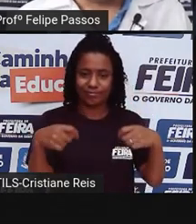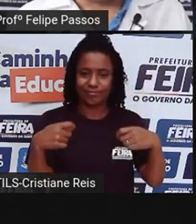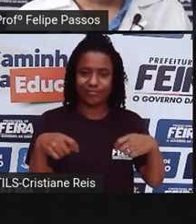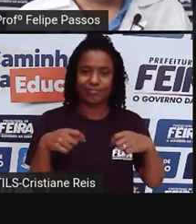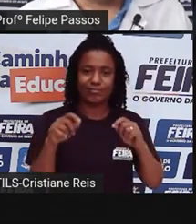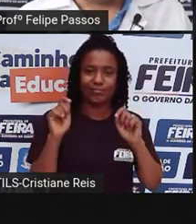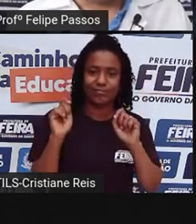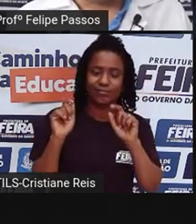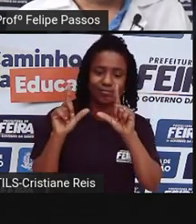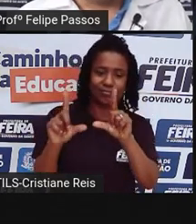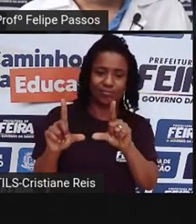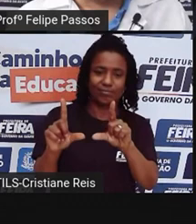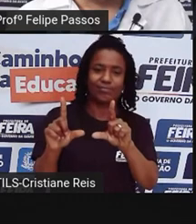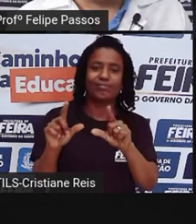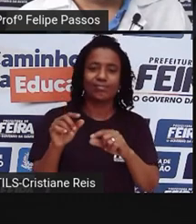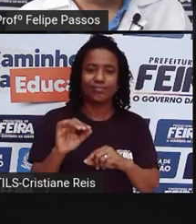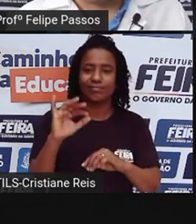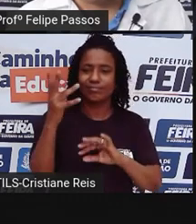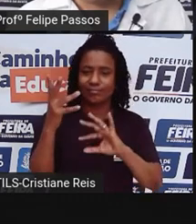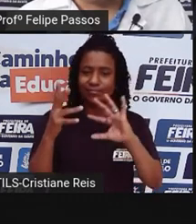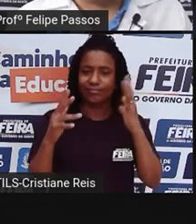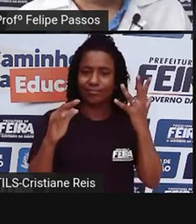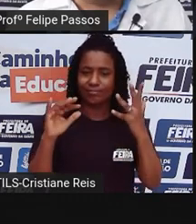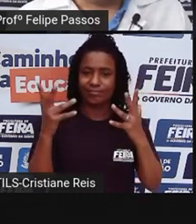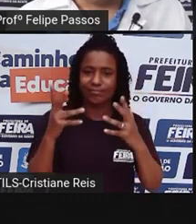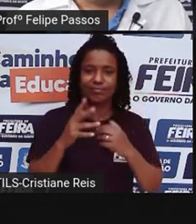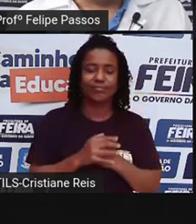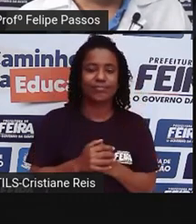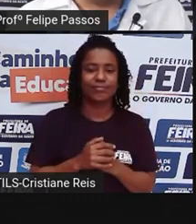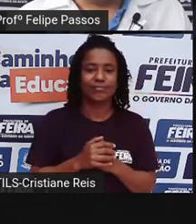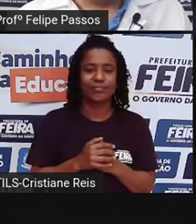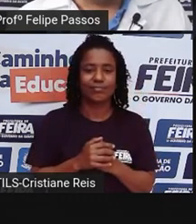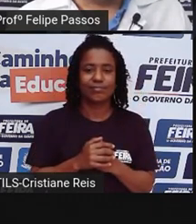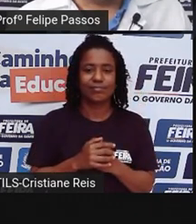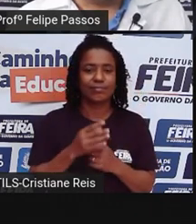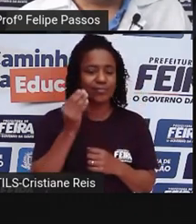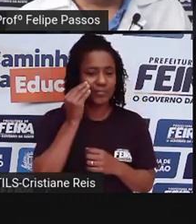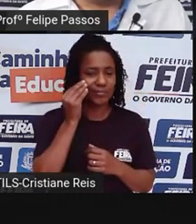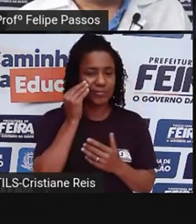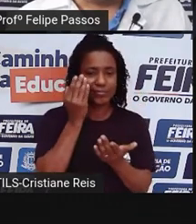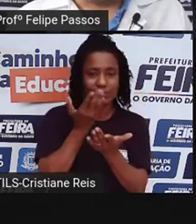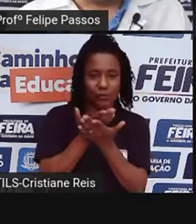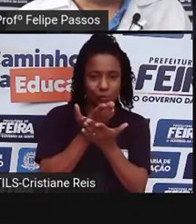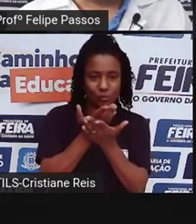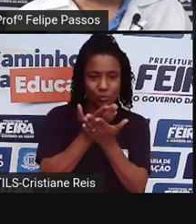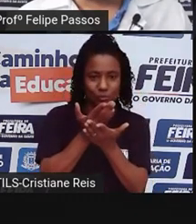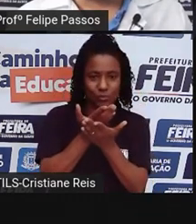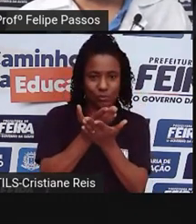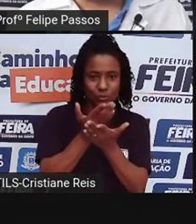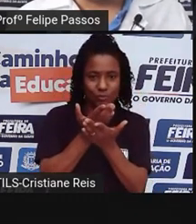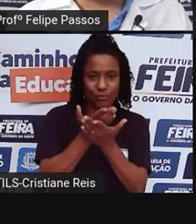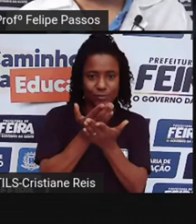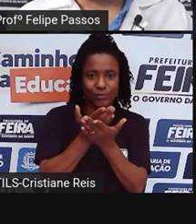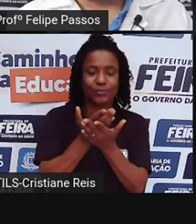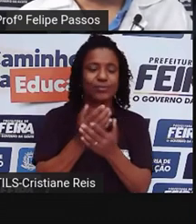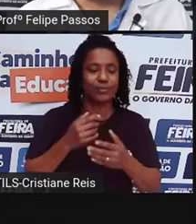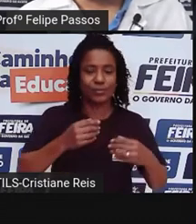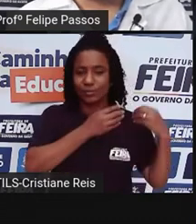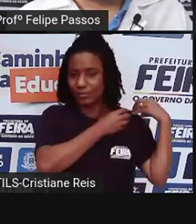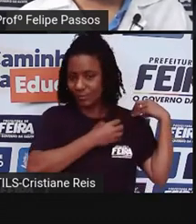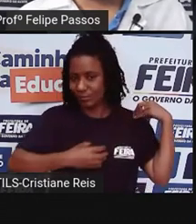falando desses acidentes. E aqui, só para rapidinho, um estudo mostrou que usar o cinto de segurança